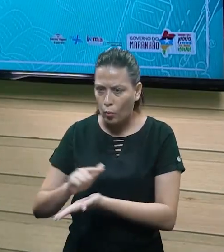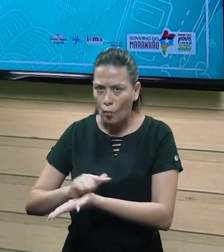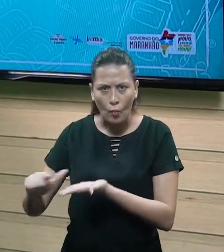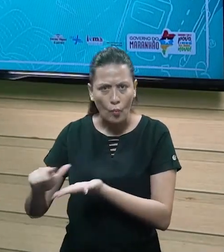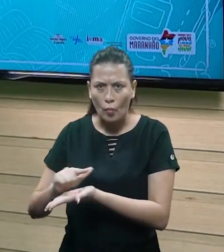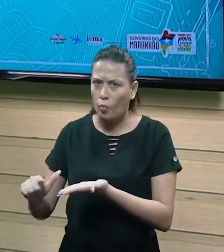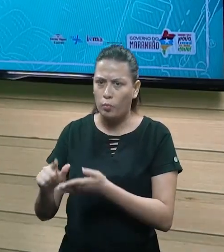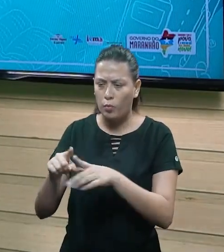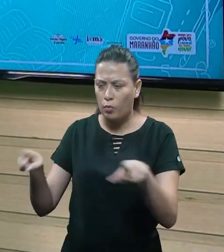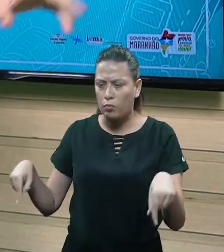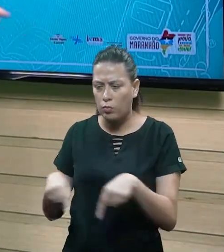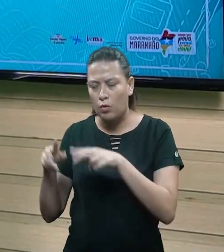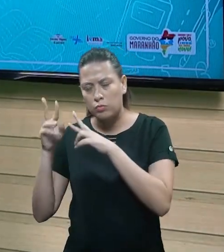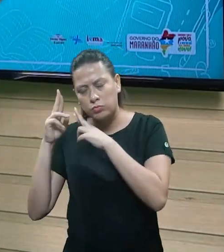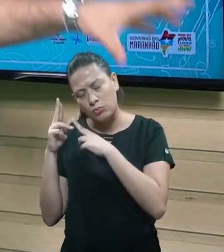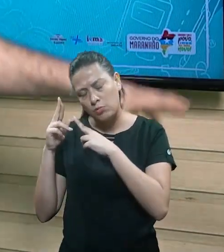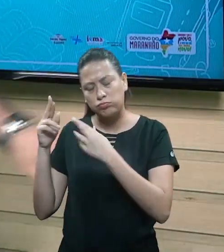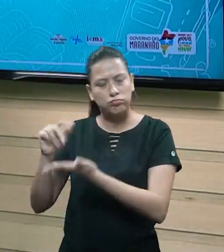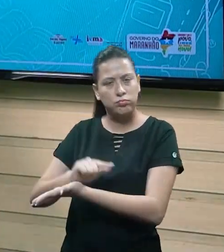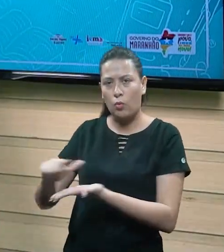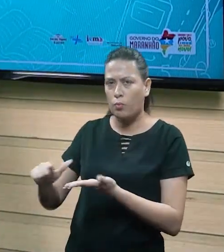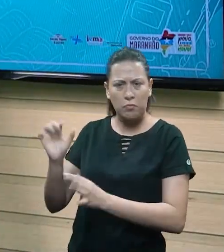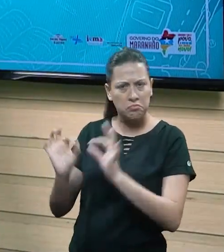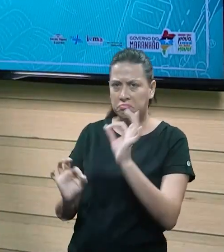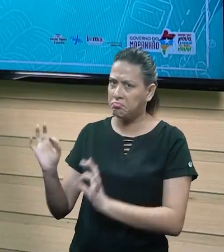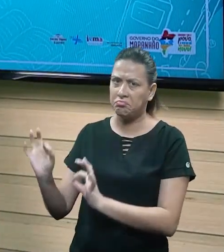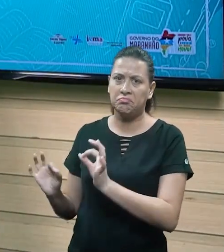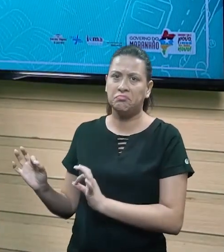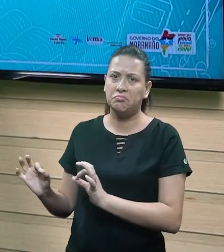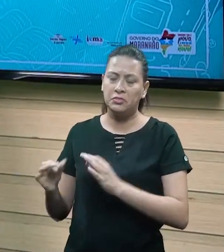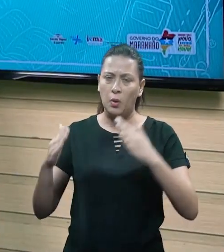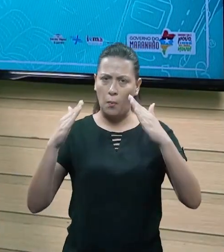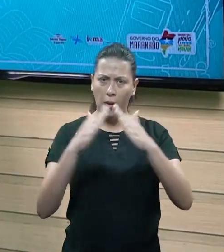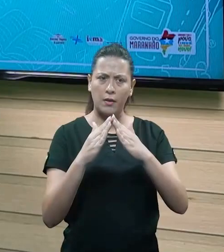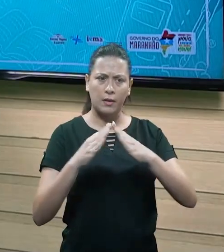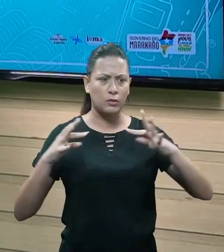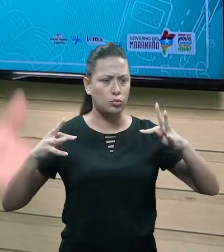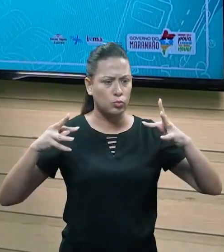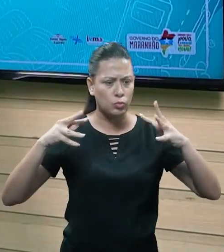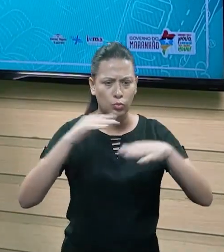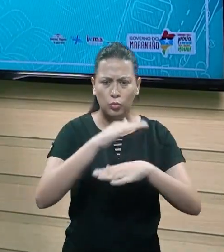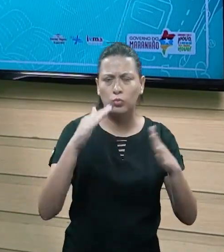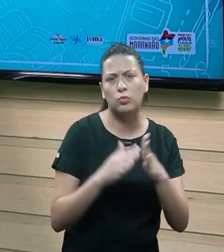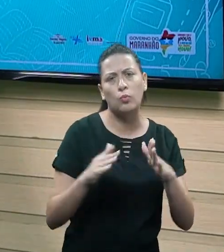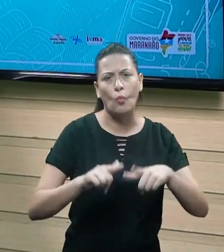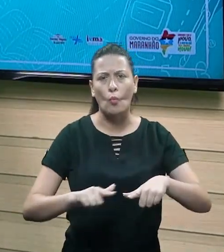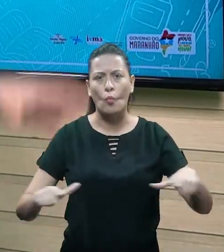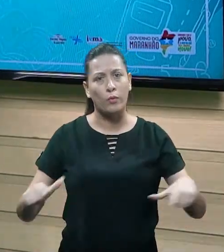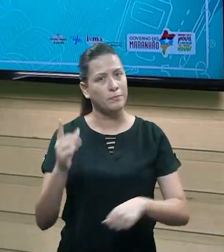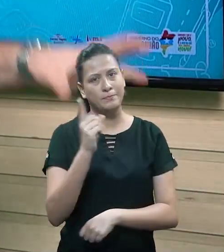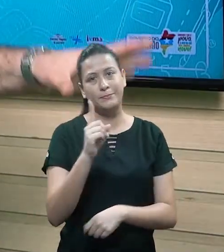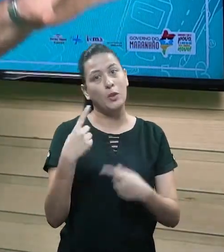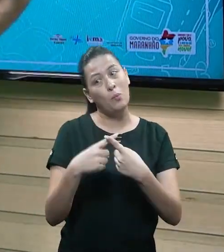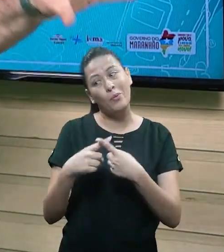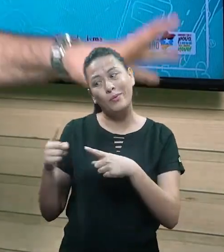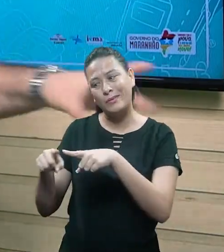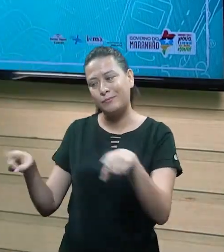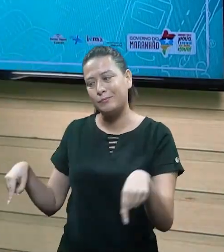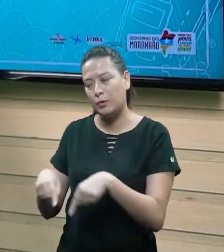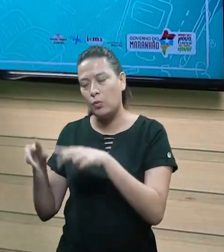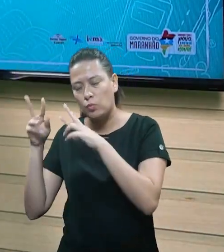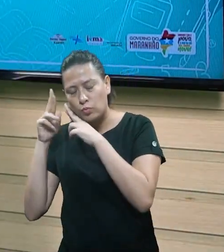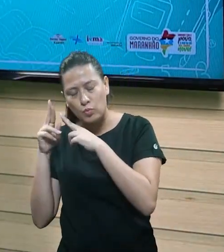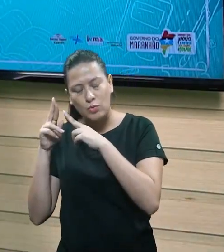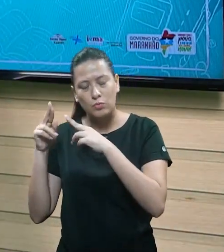não limpou, não movimentou, não arrumou o quarto, um determinado quarto. Então a casa vai estar toda limpa? Não, não vai estar porque aquele quarto em